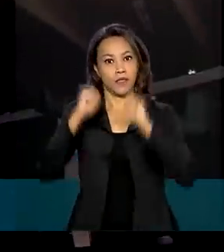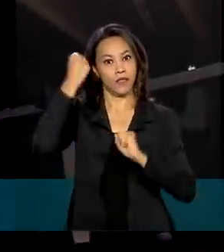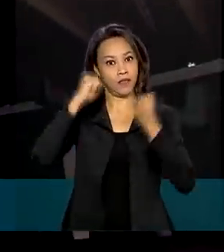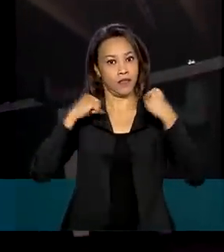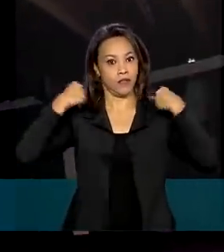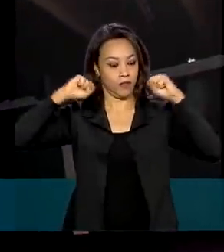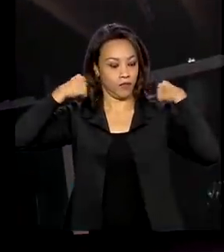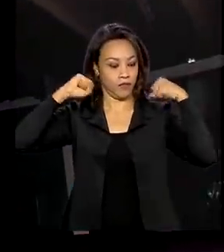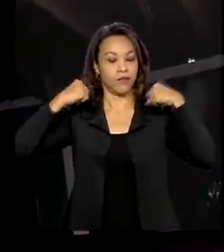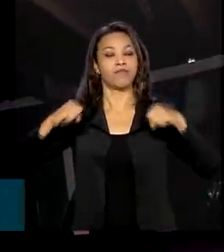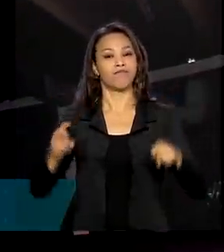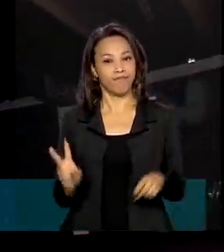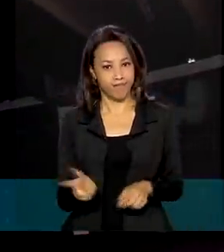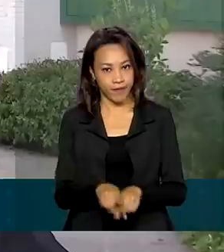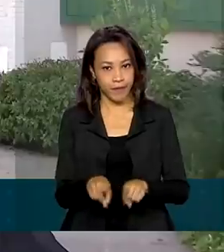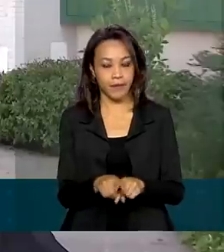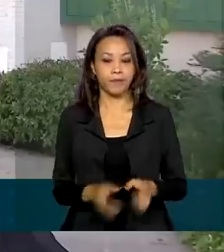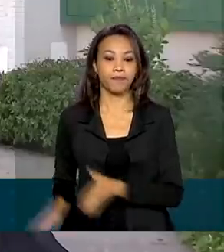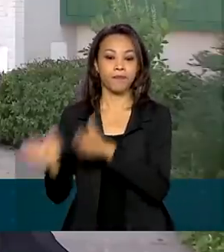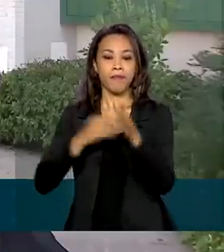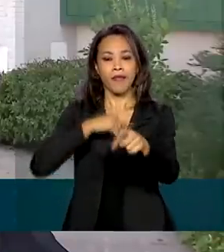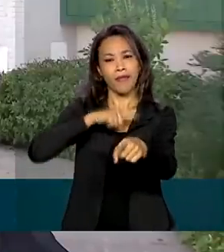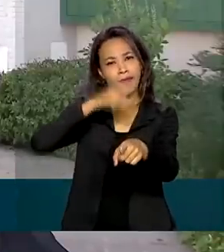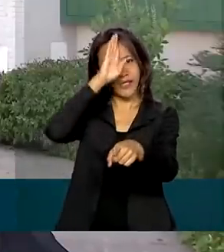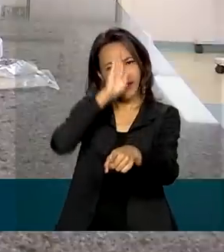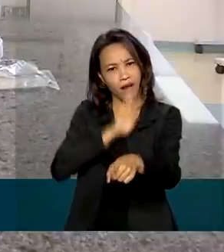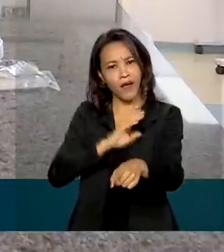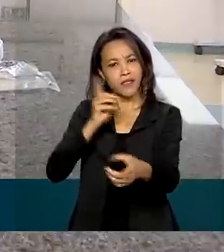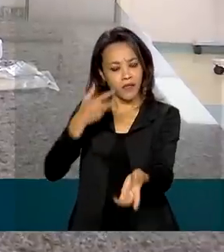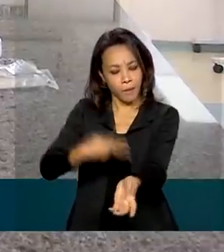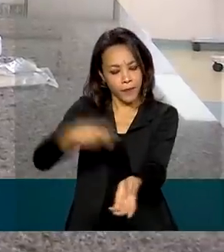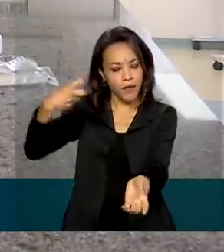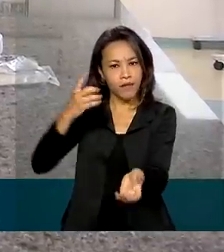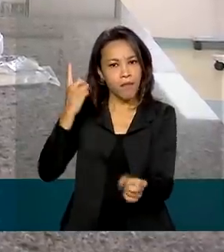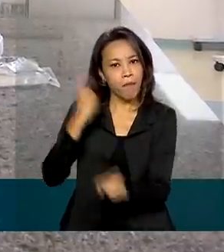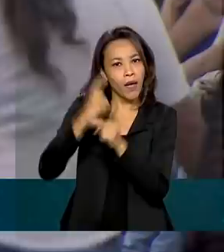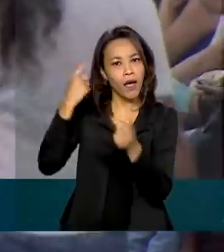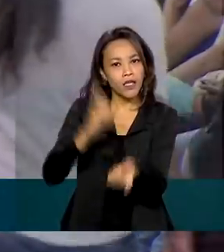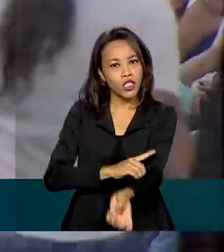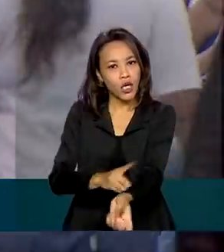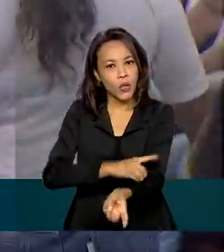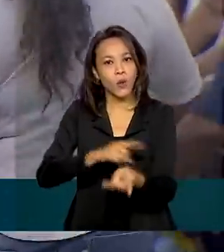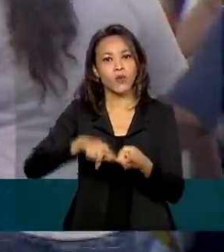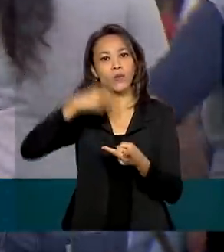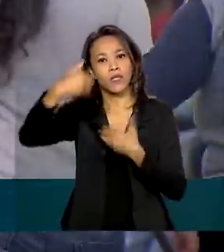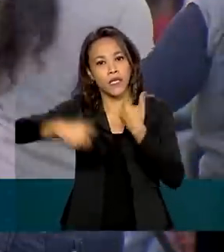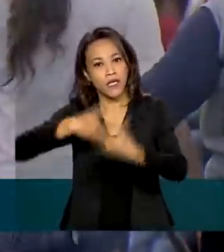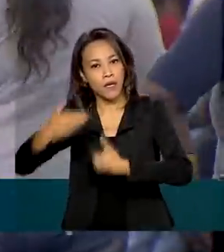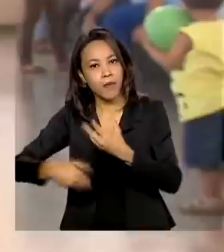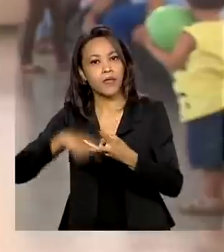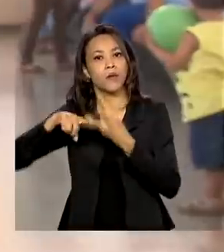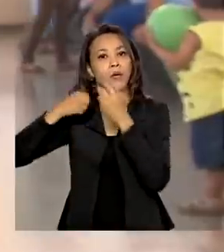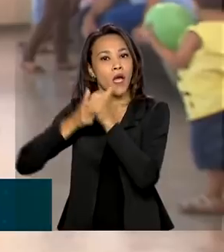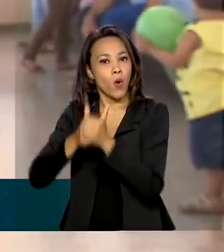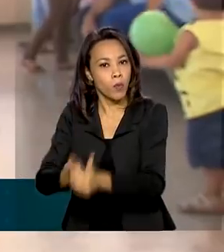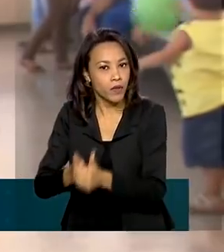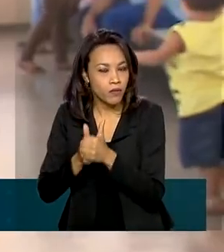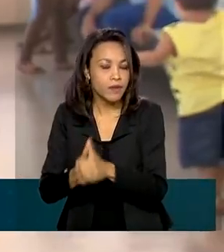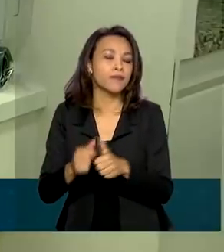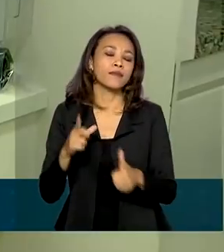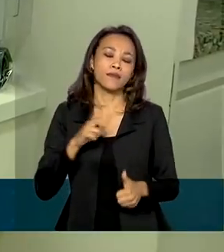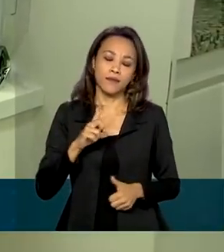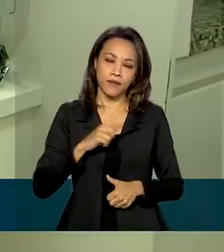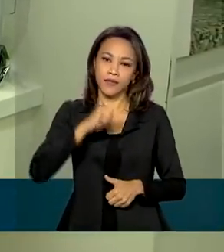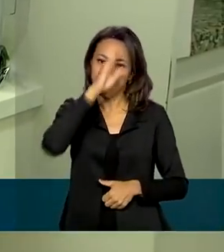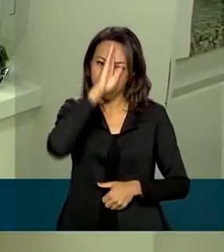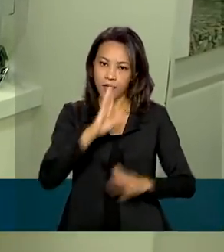Sistema Único de Saúde oferece de graça o diagnóstico, o tratamento e o acompanhamento da doença pelas equipes